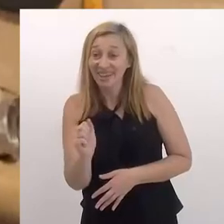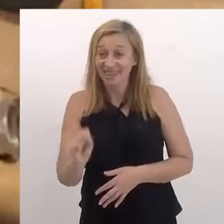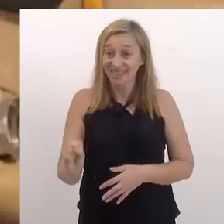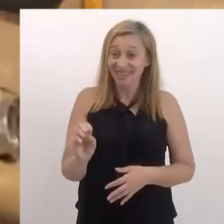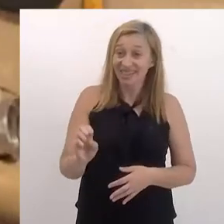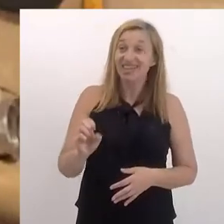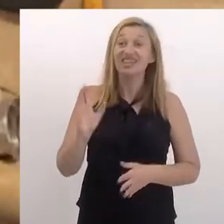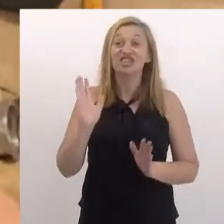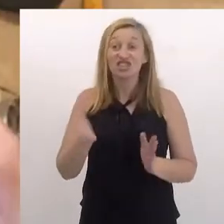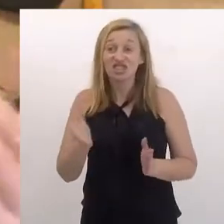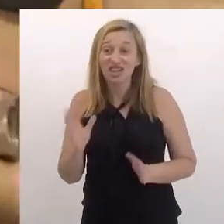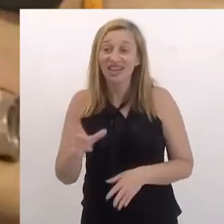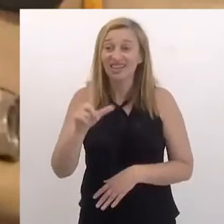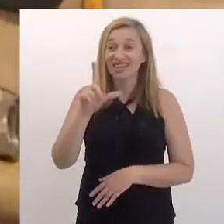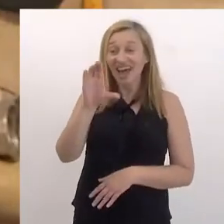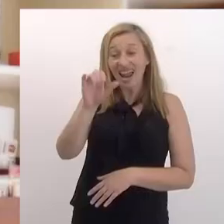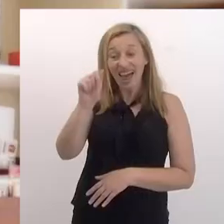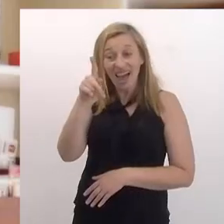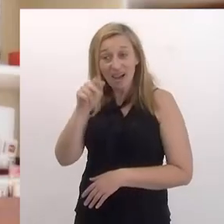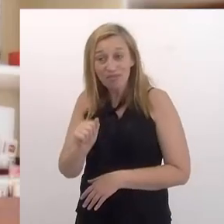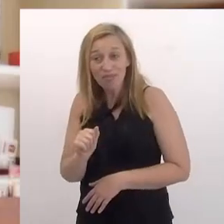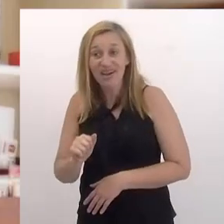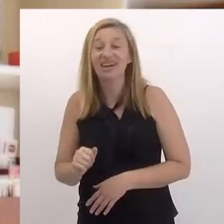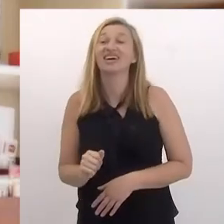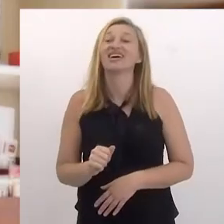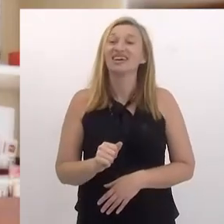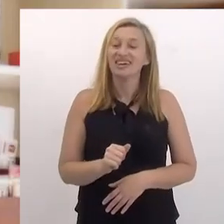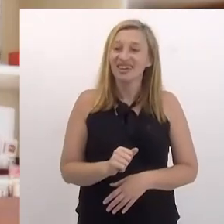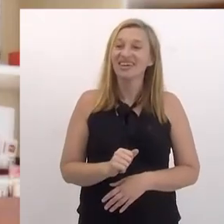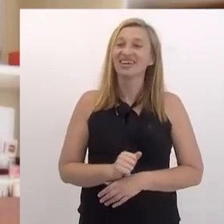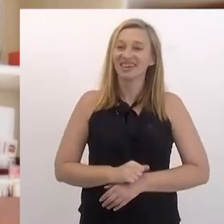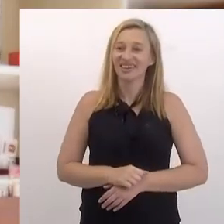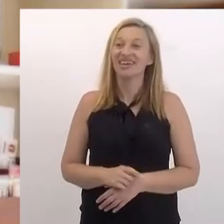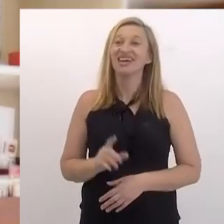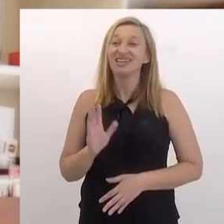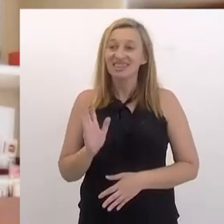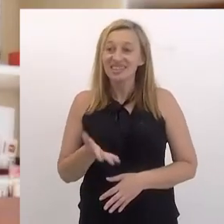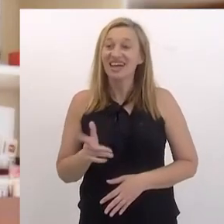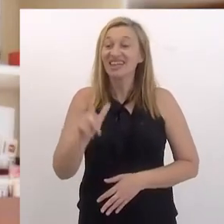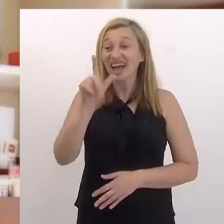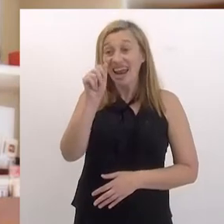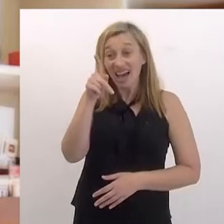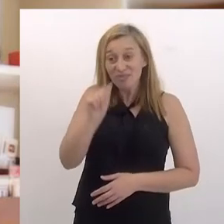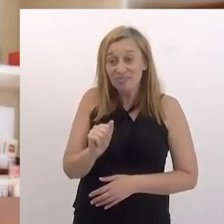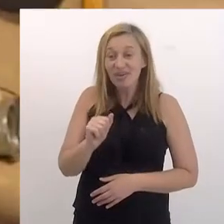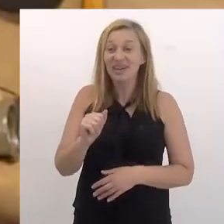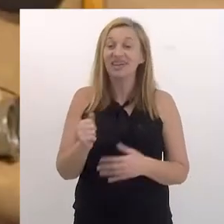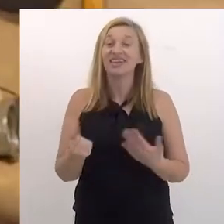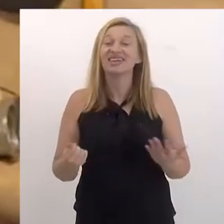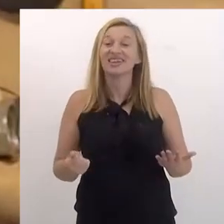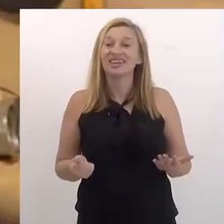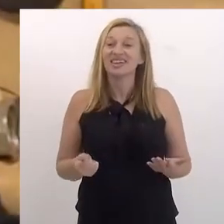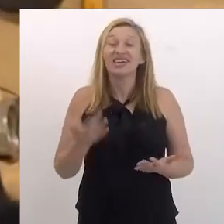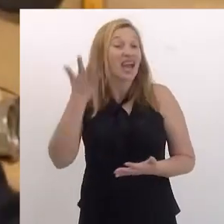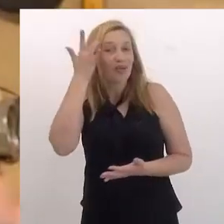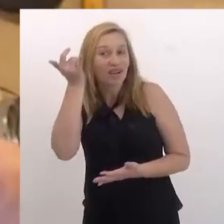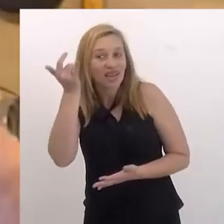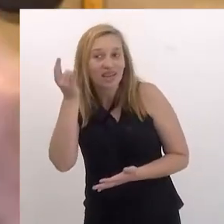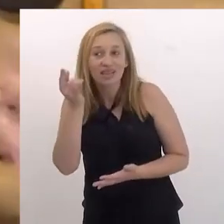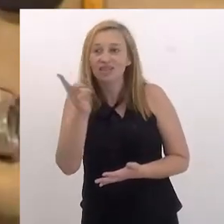Bracarense, já estive na Lapa, eles já estavam na Lapa, já estavam na Lapa, e